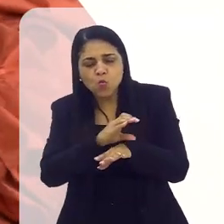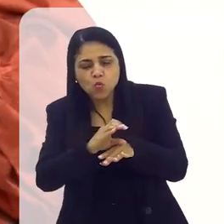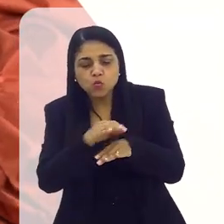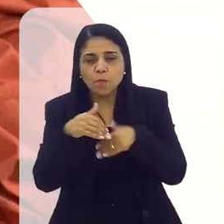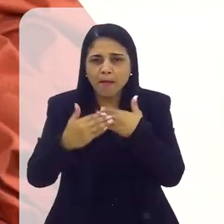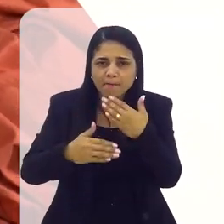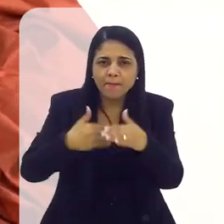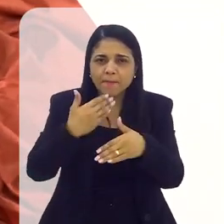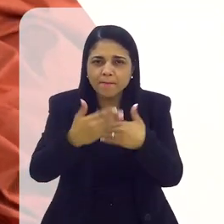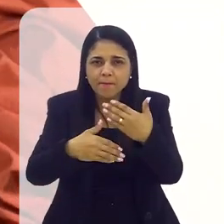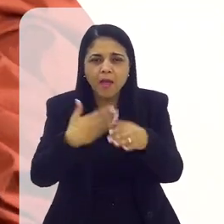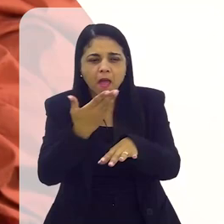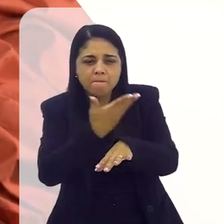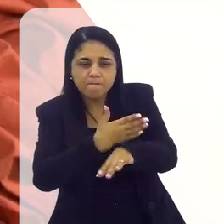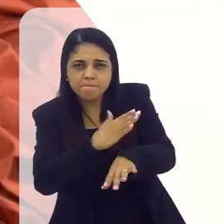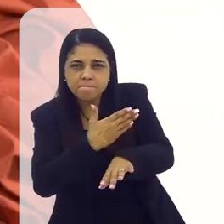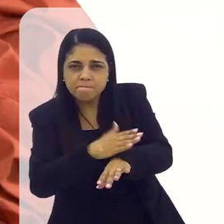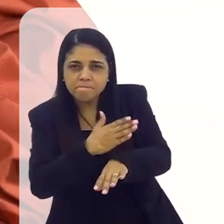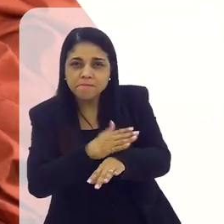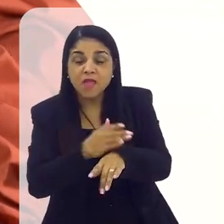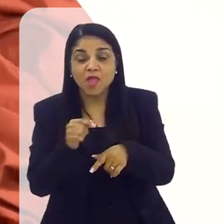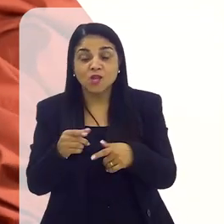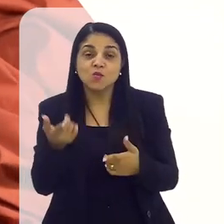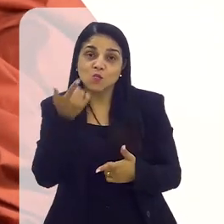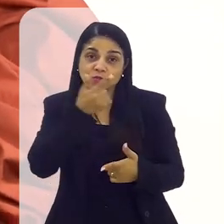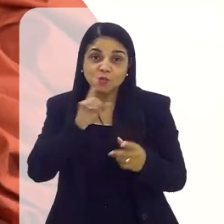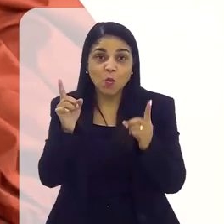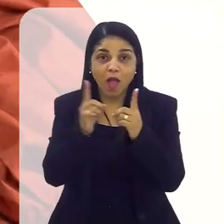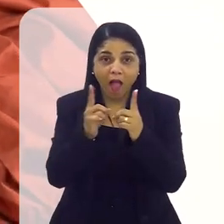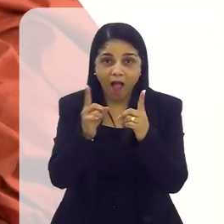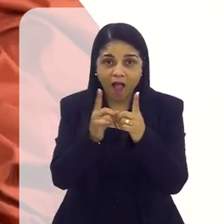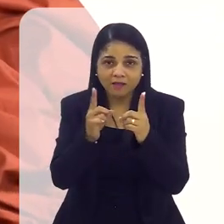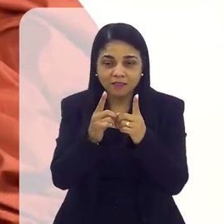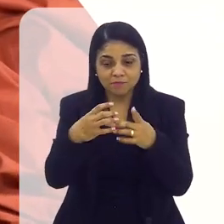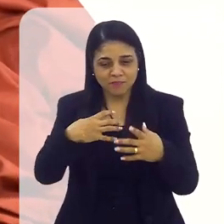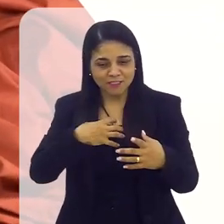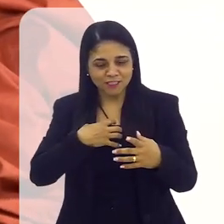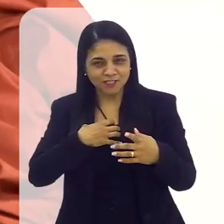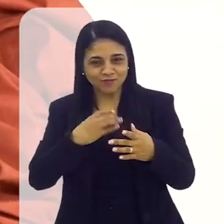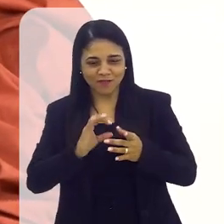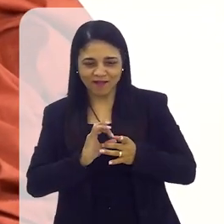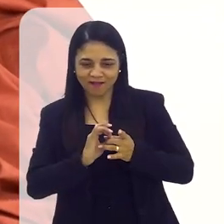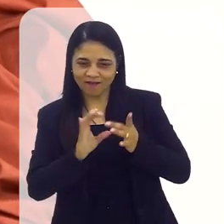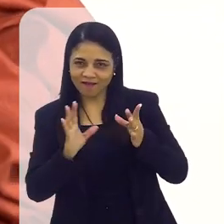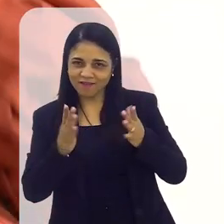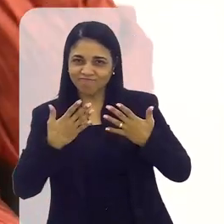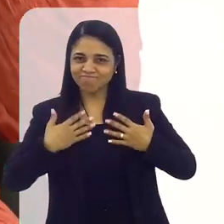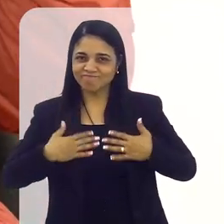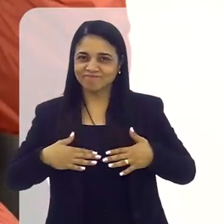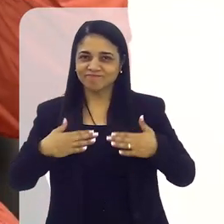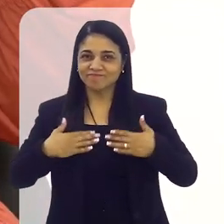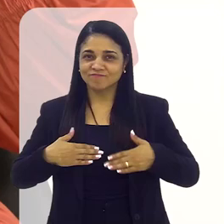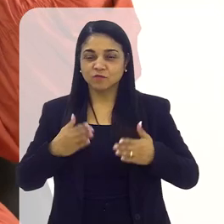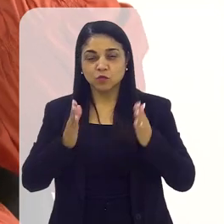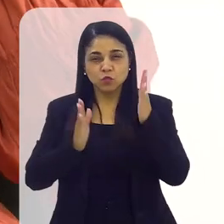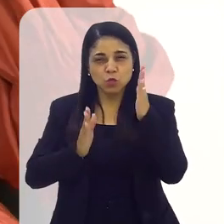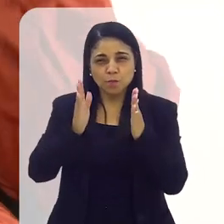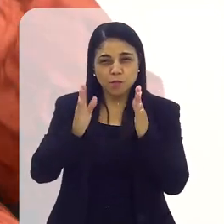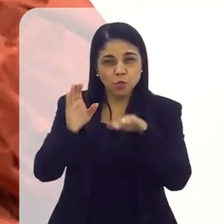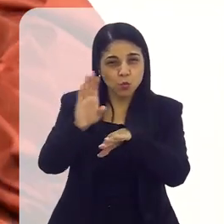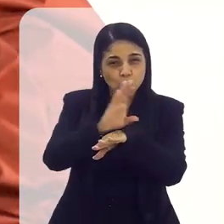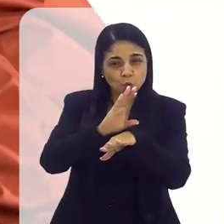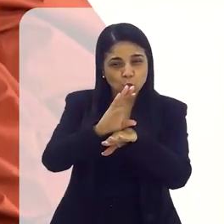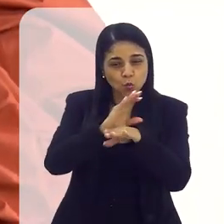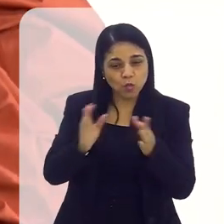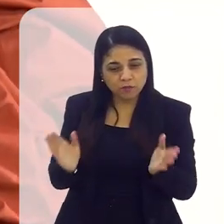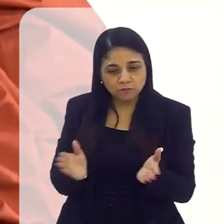foi indo, começou a prática, ele começou a atender. E aí começou a se sentir um pouco mais à vontade. Dentro do período de